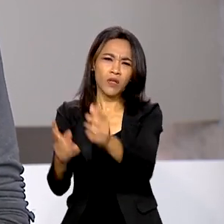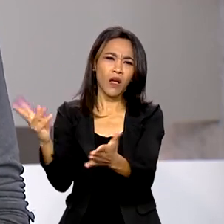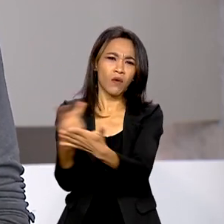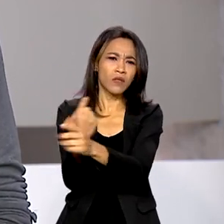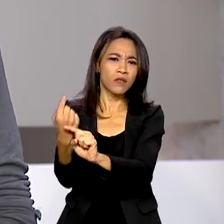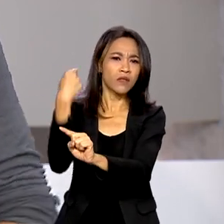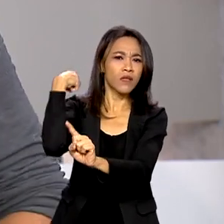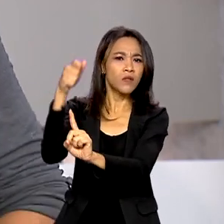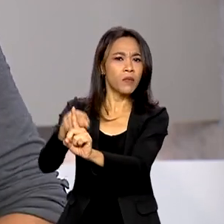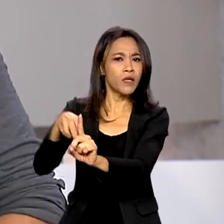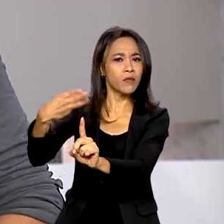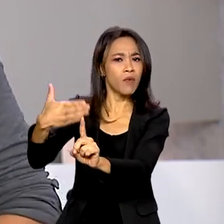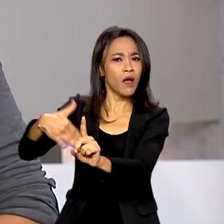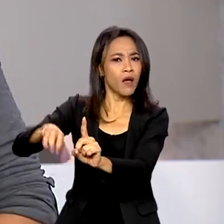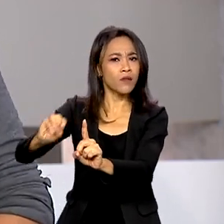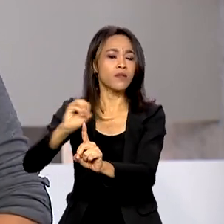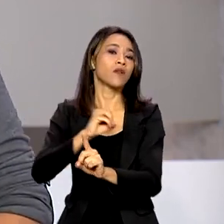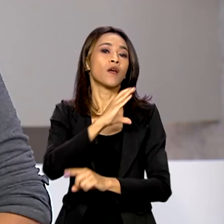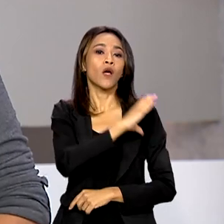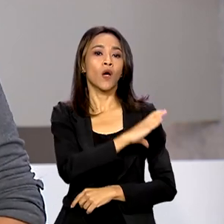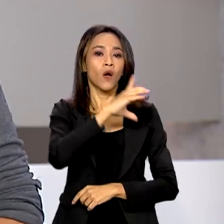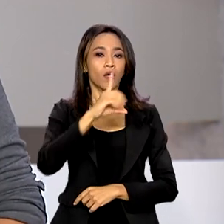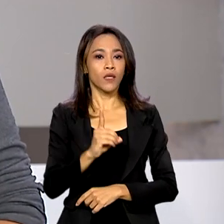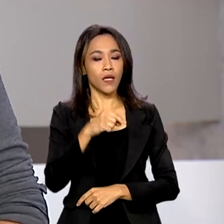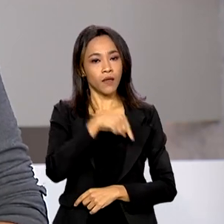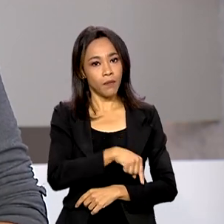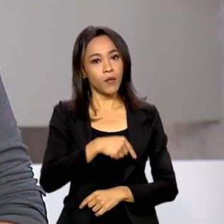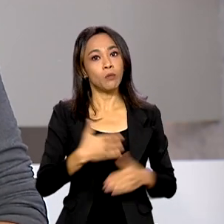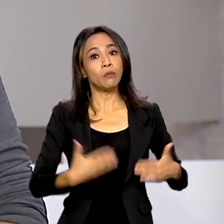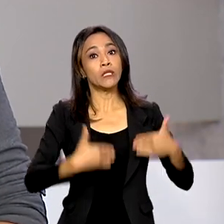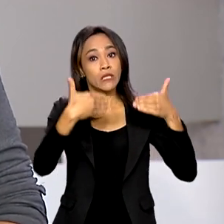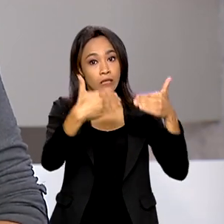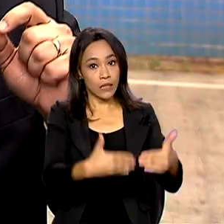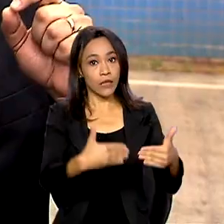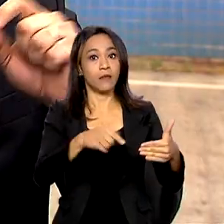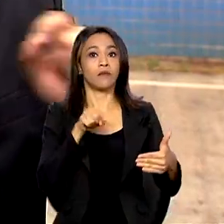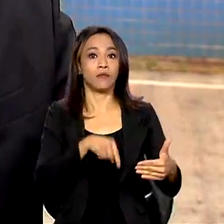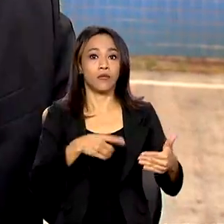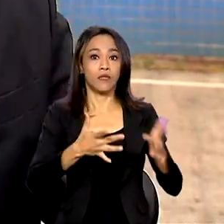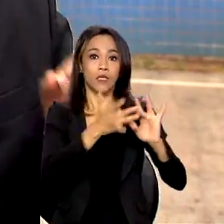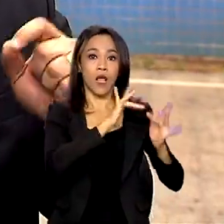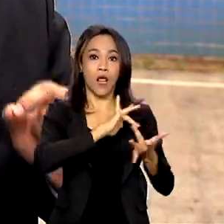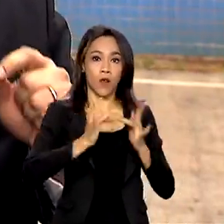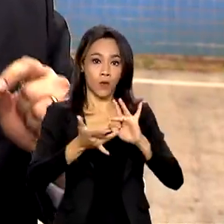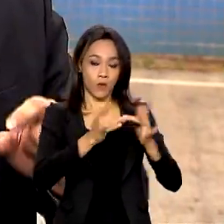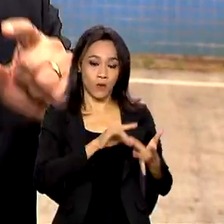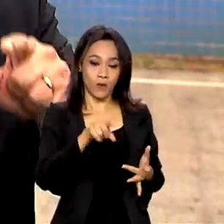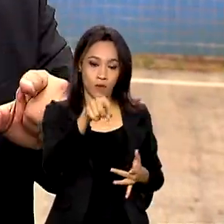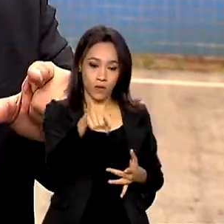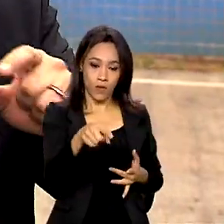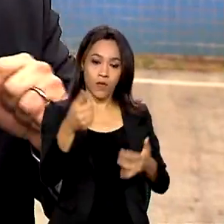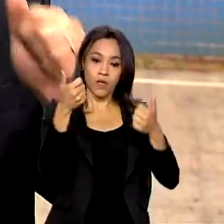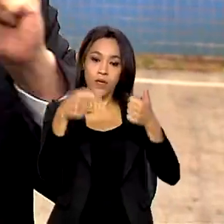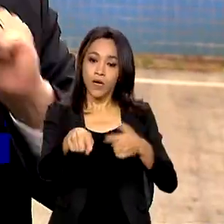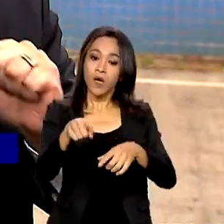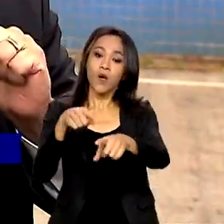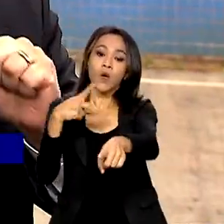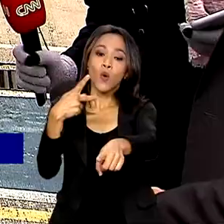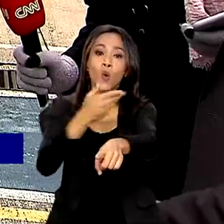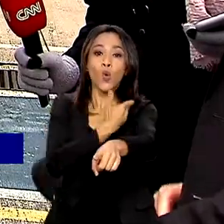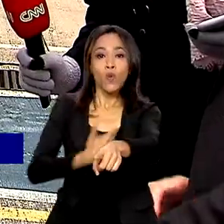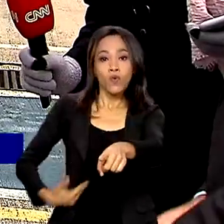missão humanitária é coordenada pelo Ministério das Relações Exteriores. O pedido de ajuda partiu do governo